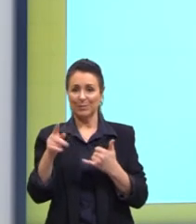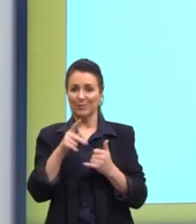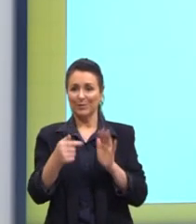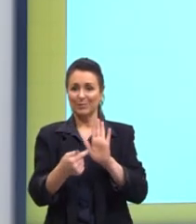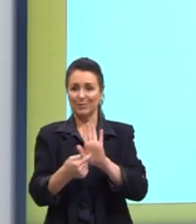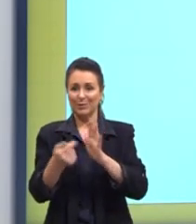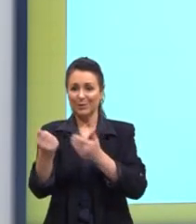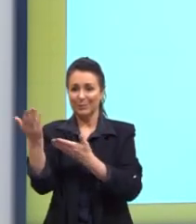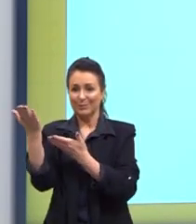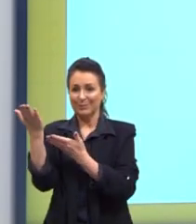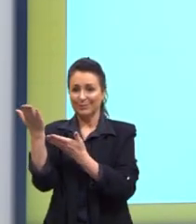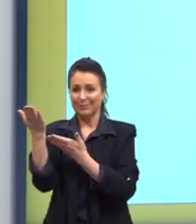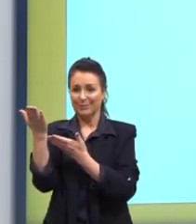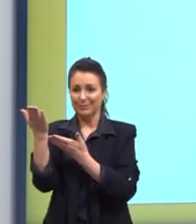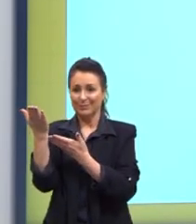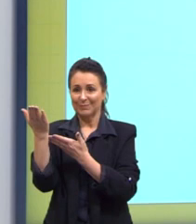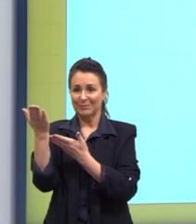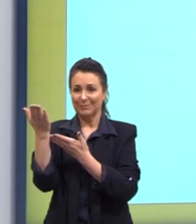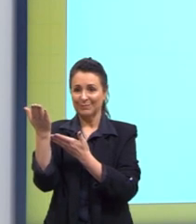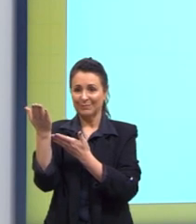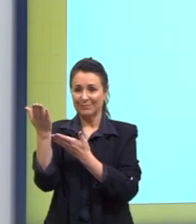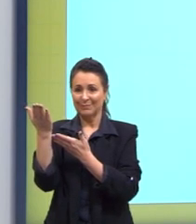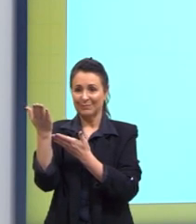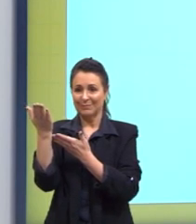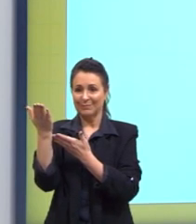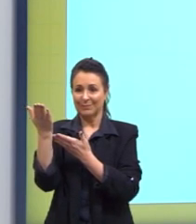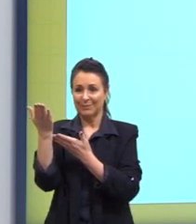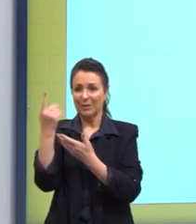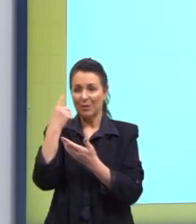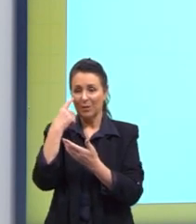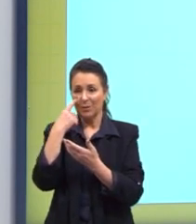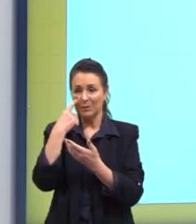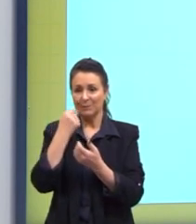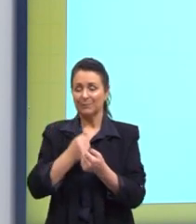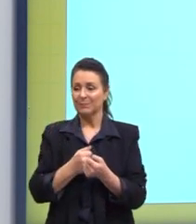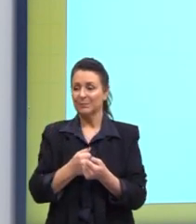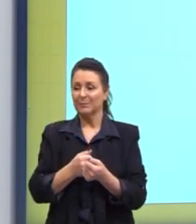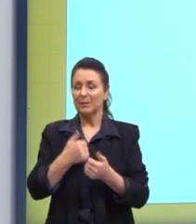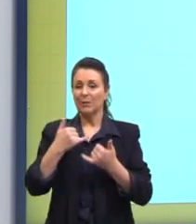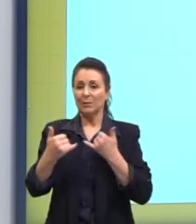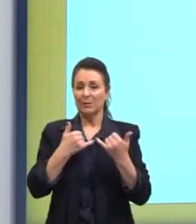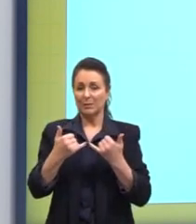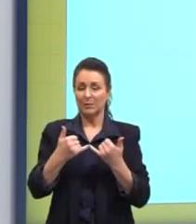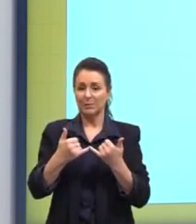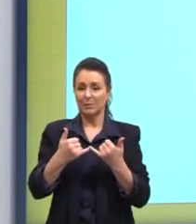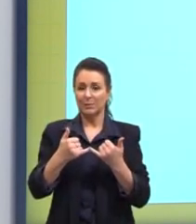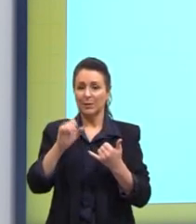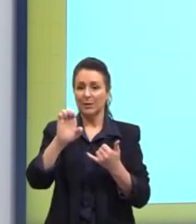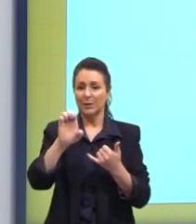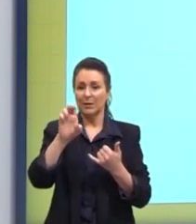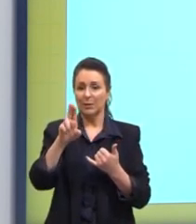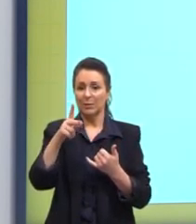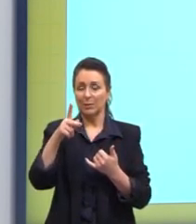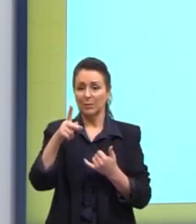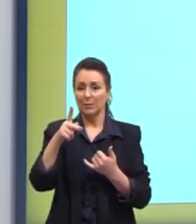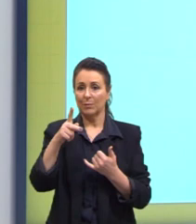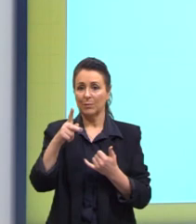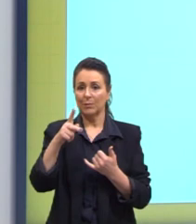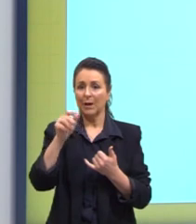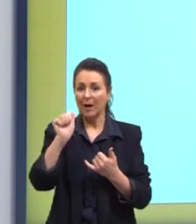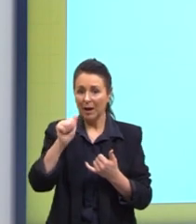Antes de chegar na próxima mutação, exemplos de euploidias. De euploidias, não. Ah,